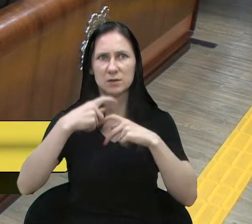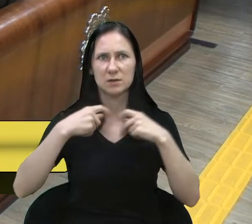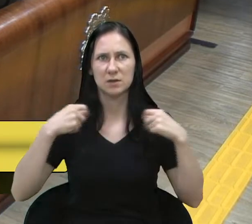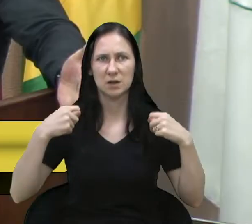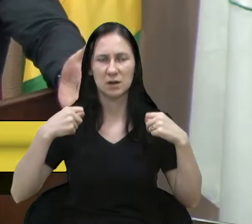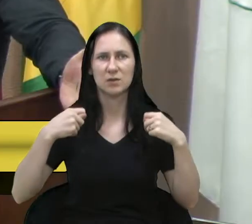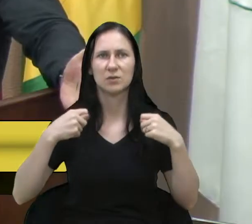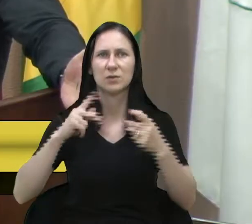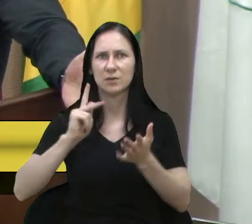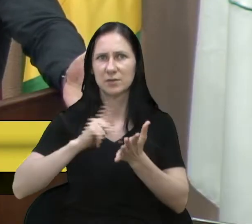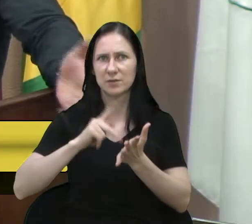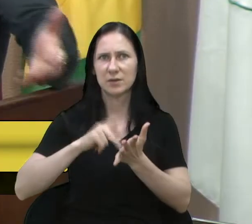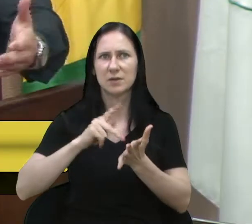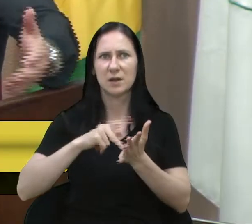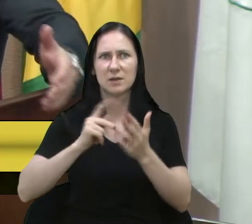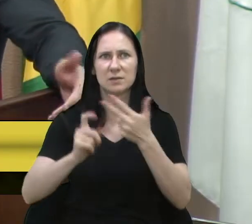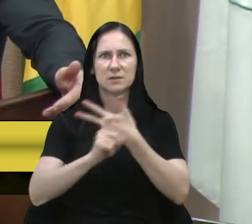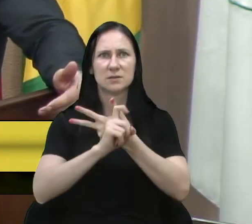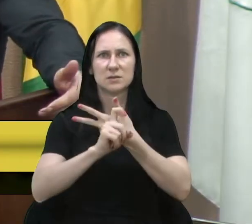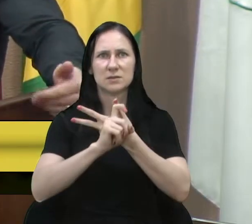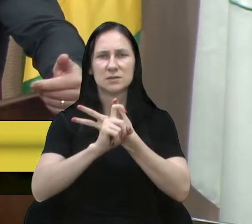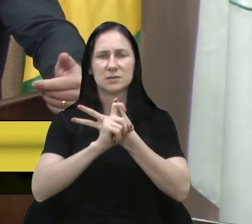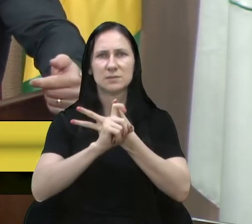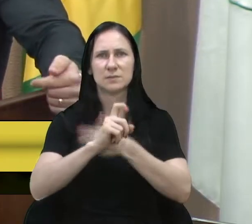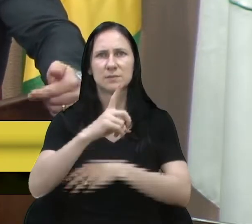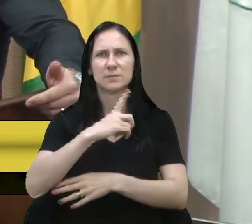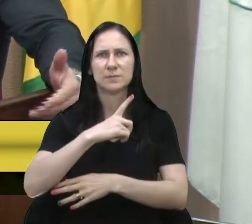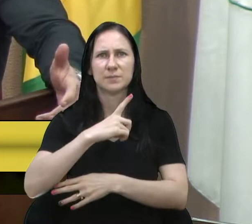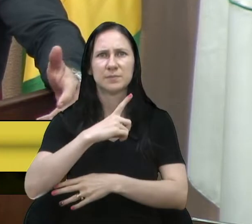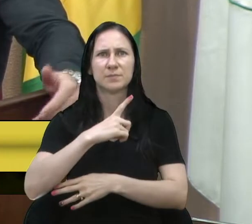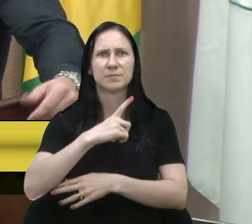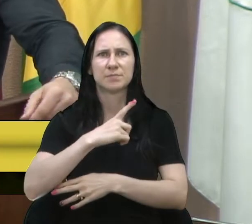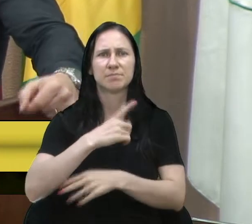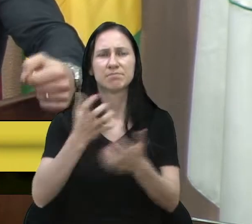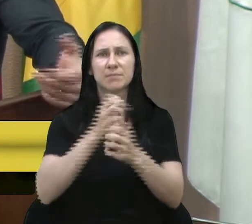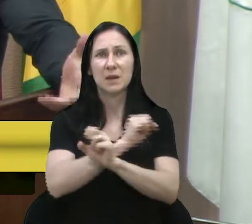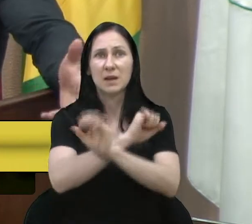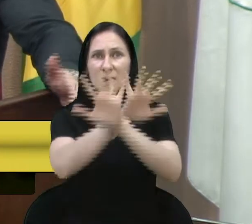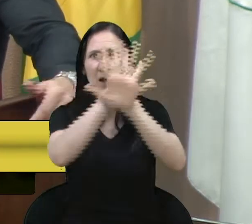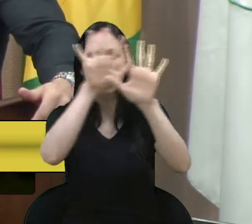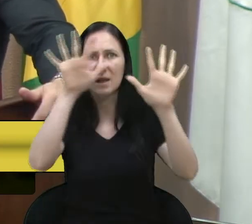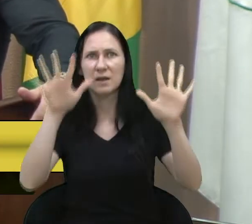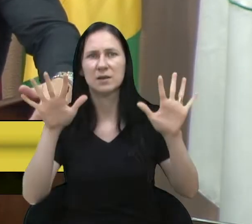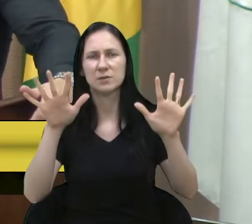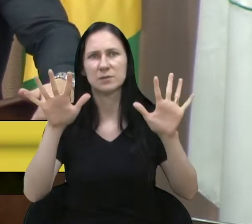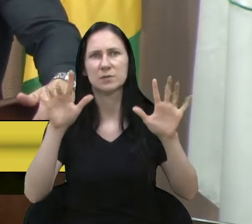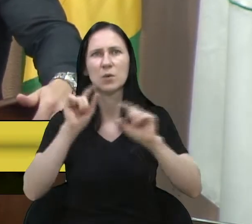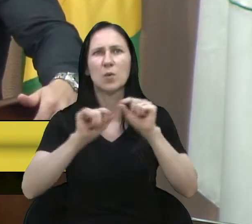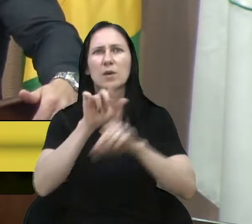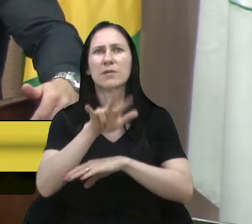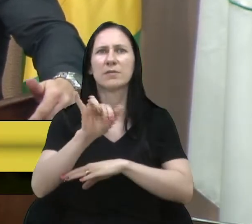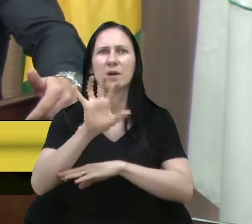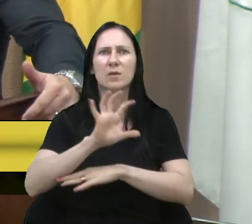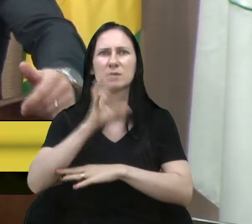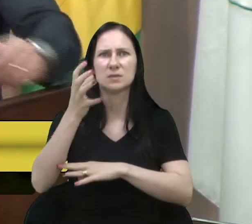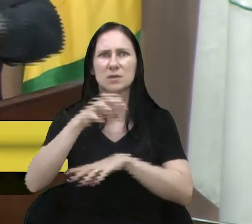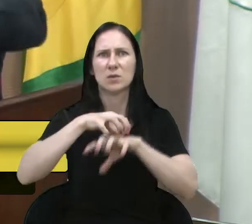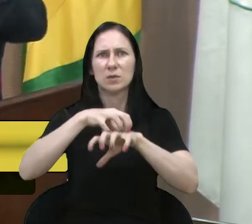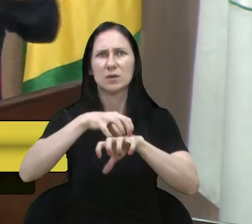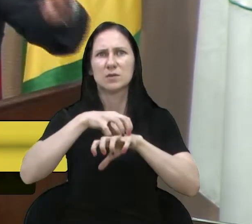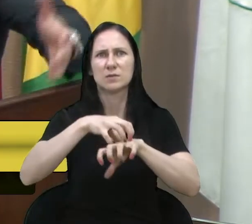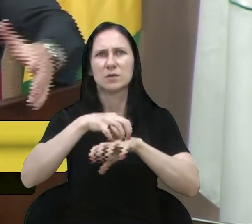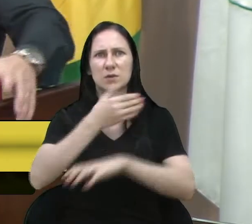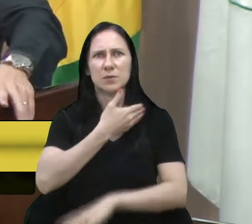realmente o Executivo, para esse dia, possa nos trazer alguma clareza do que ali na frente vai acontecer com o nosso transporte público,